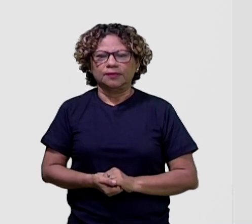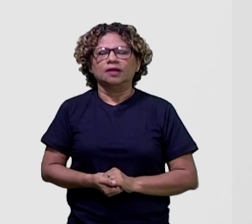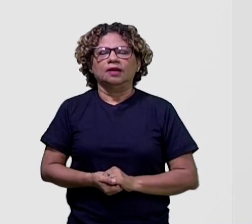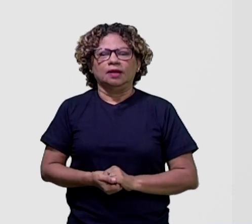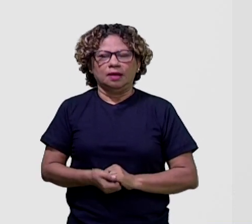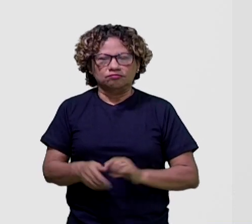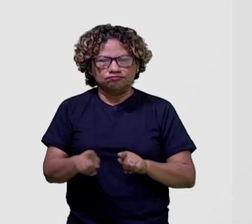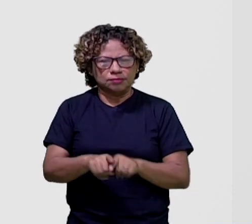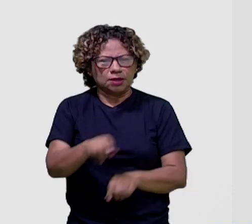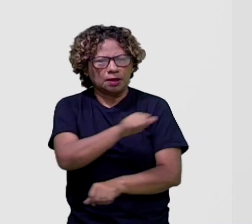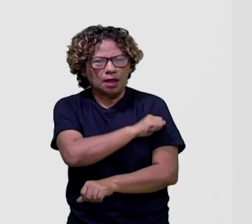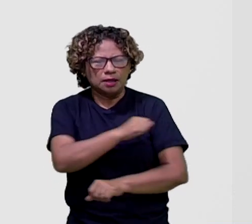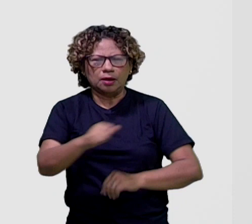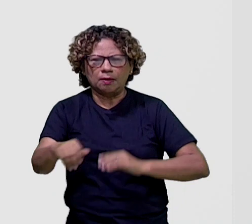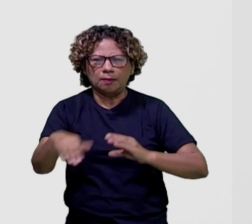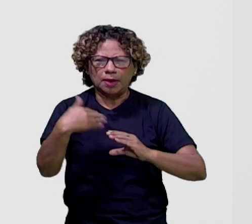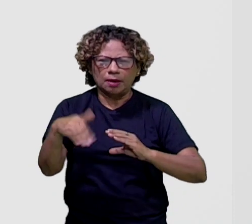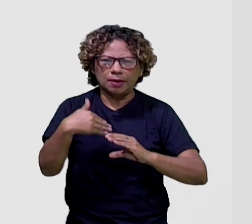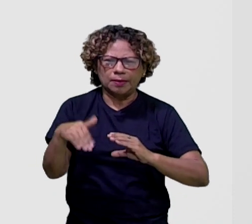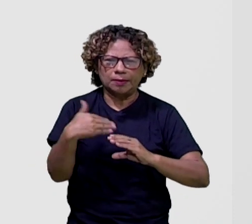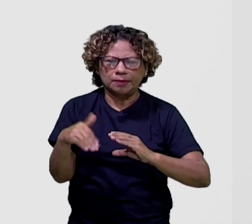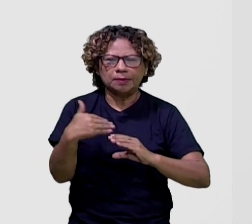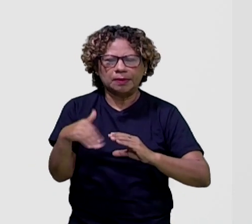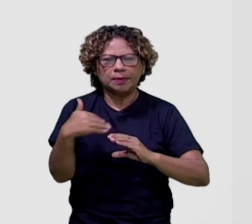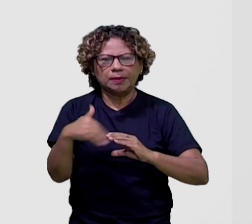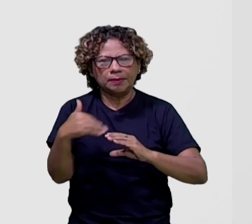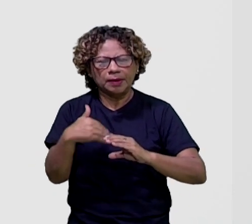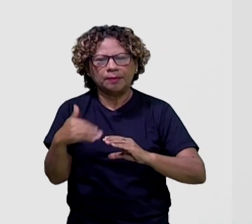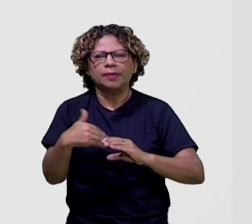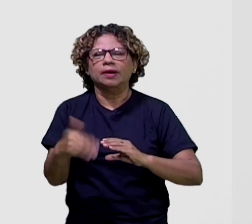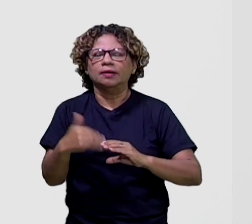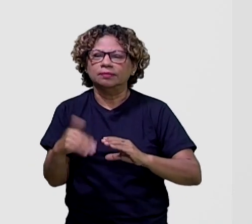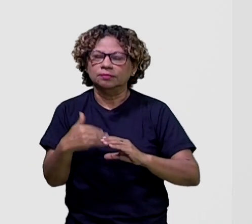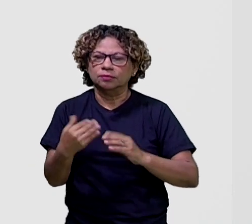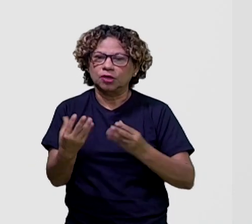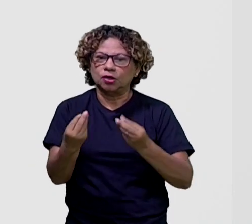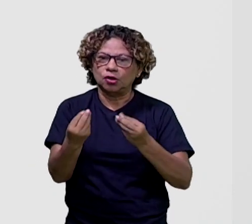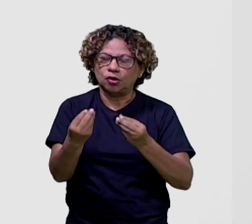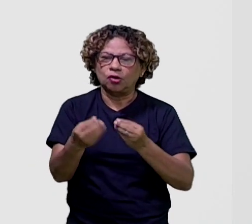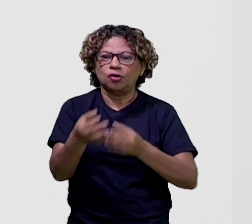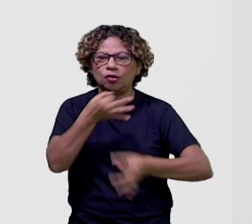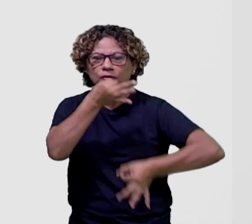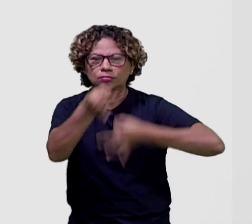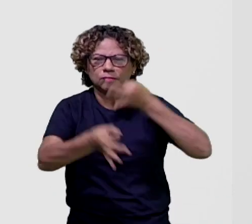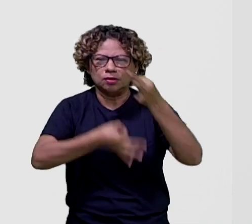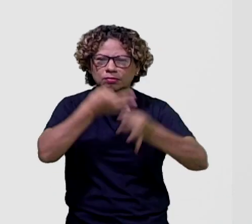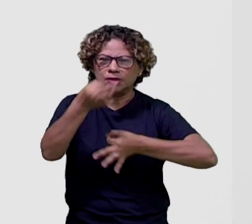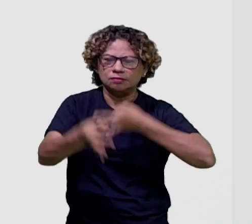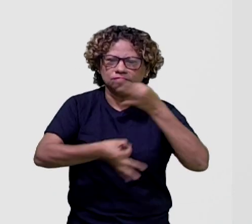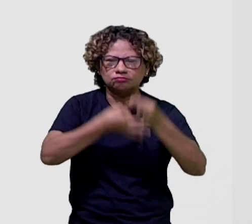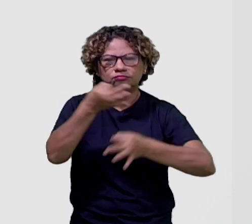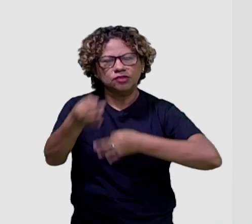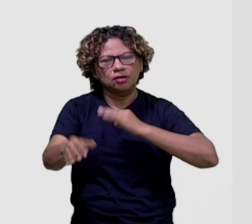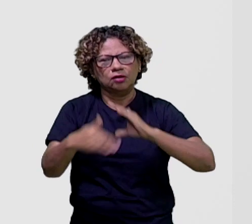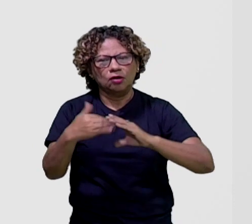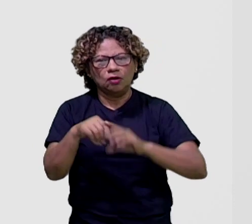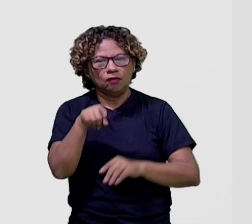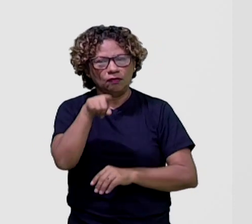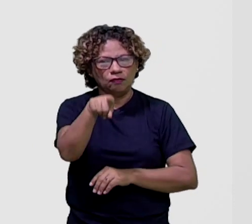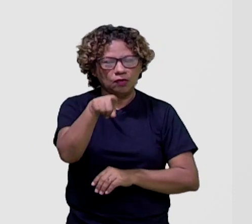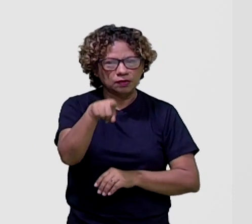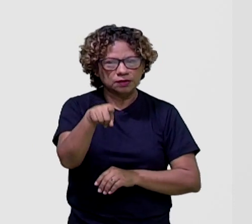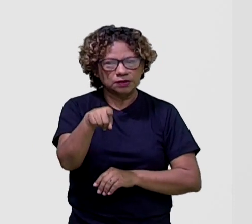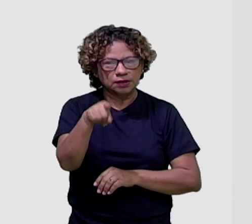Muita participação no chat em relação a essa temática. Muitos indicando aí, não é? O número um. Você que está em casa